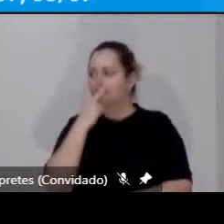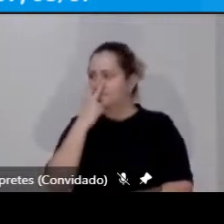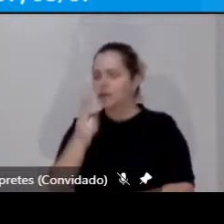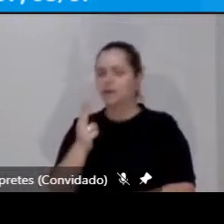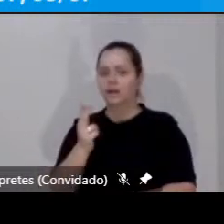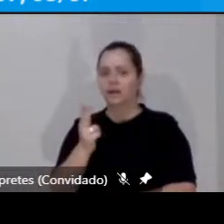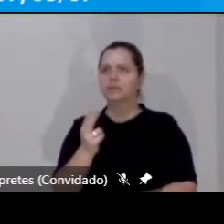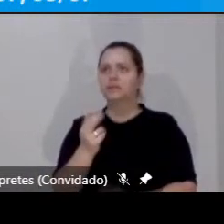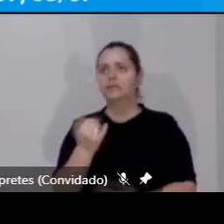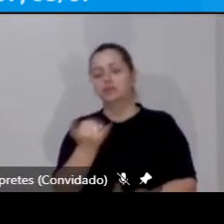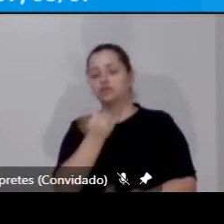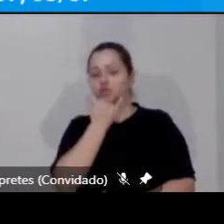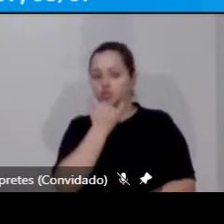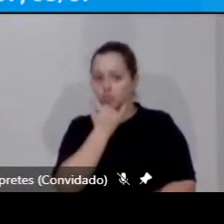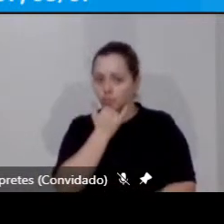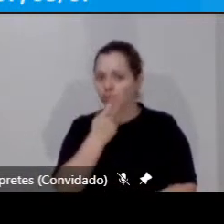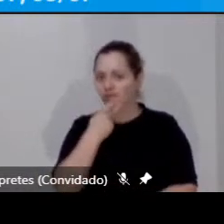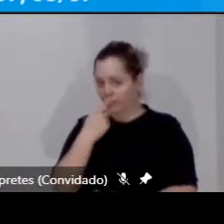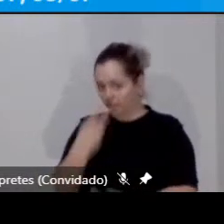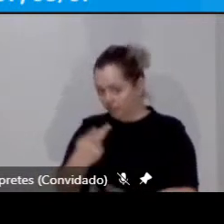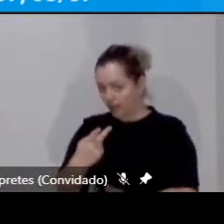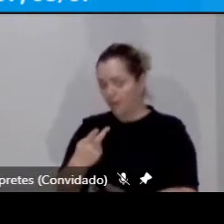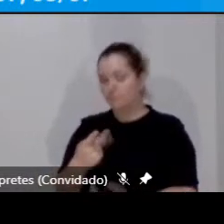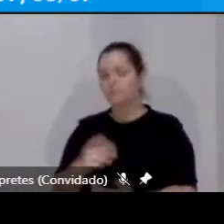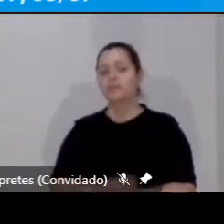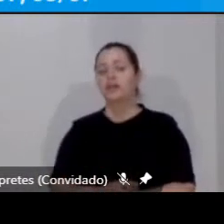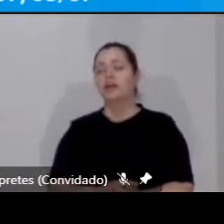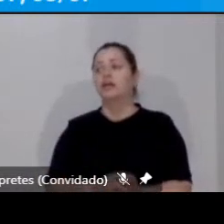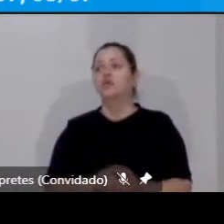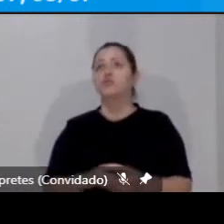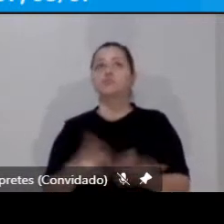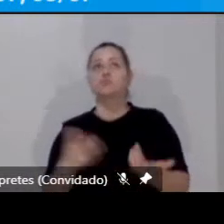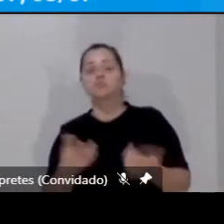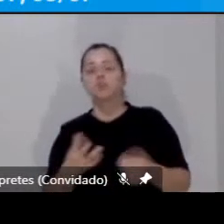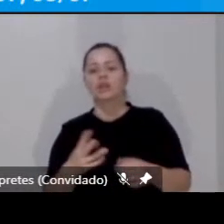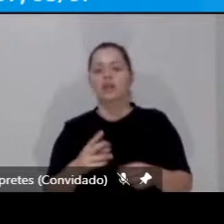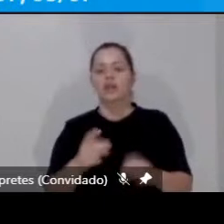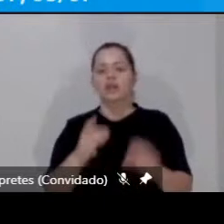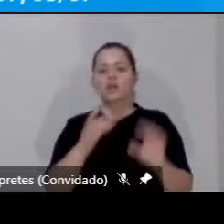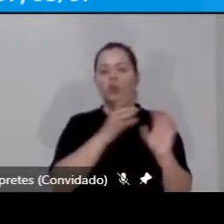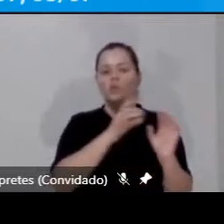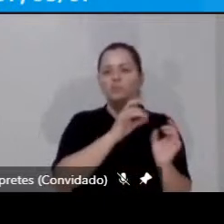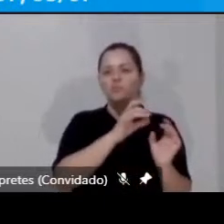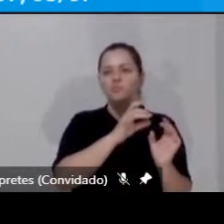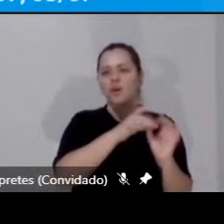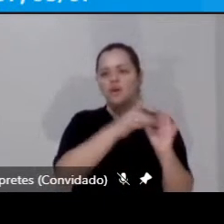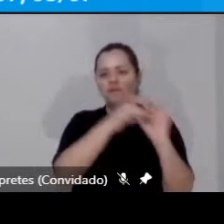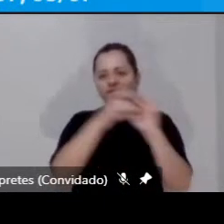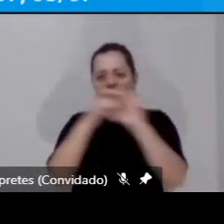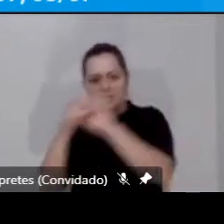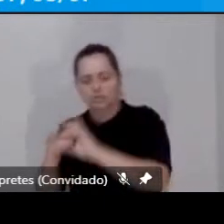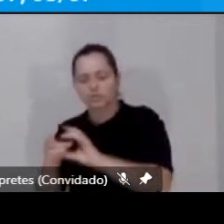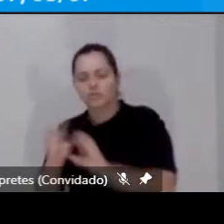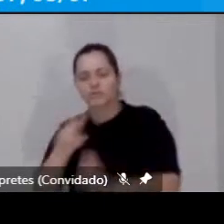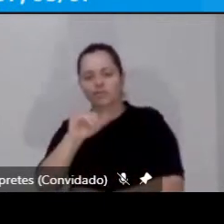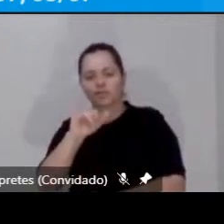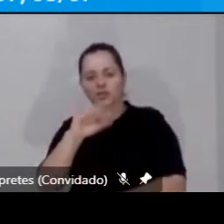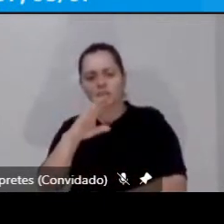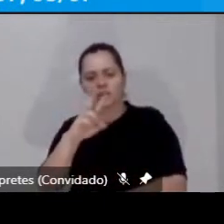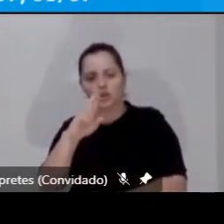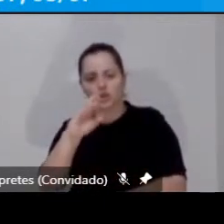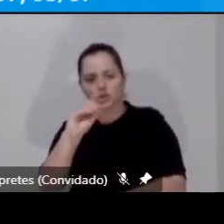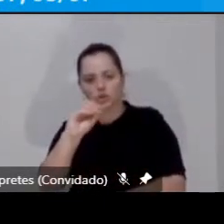desculpe a referência, um vírus que ameaça destruir toda